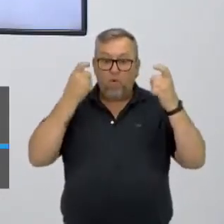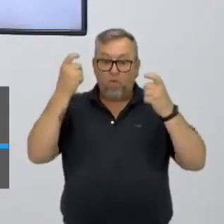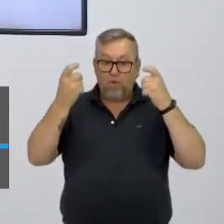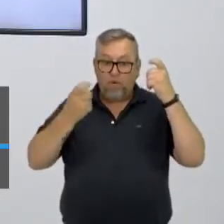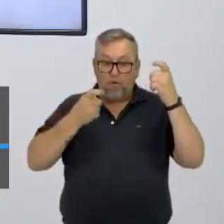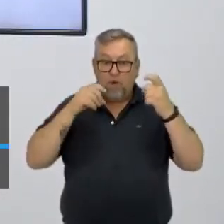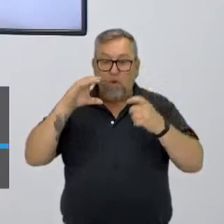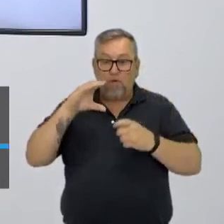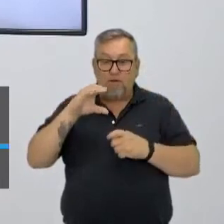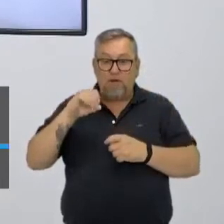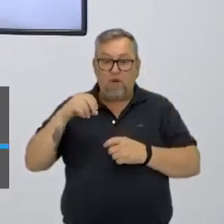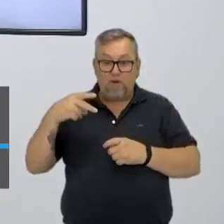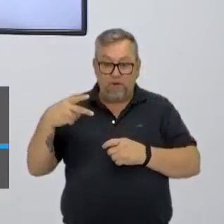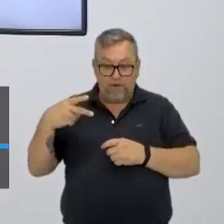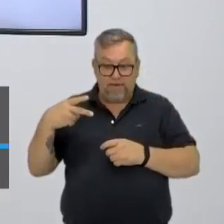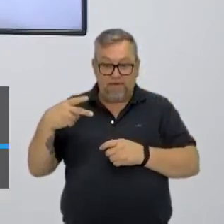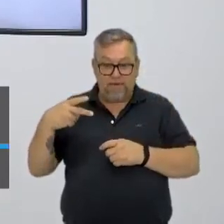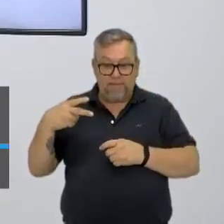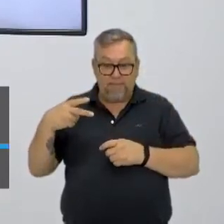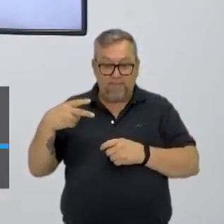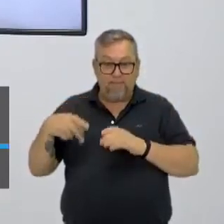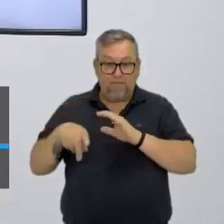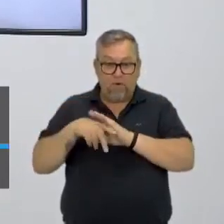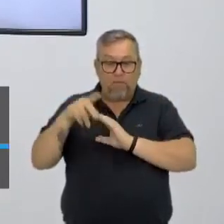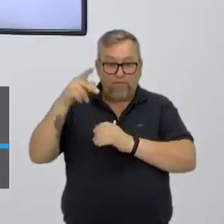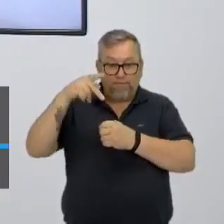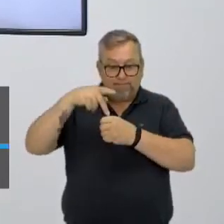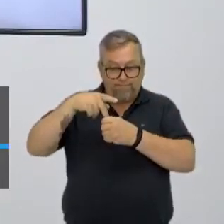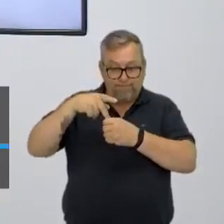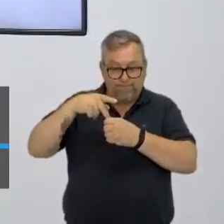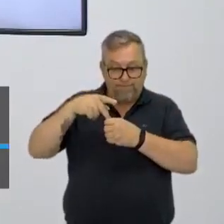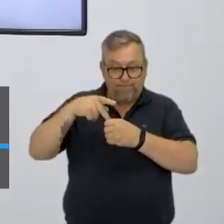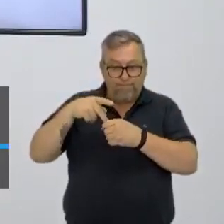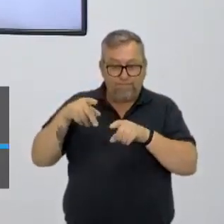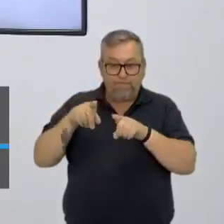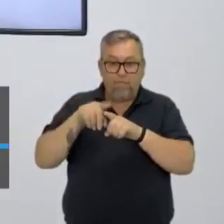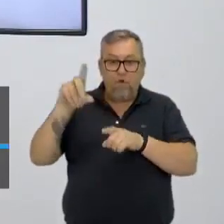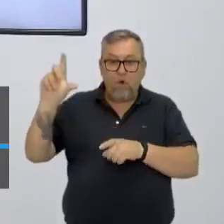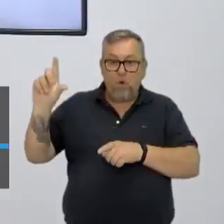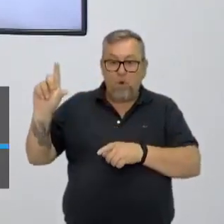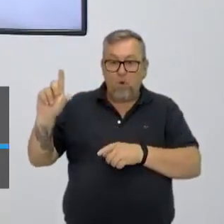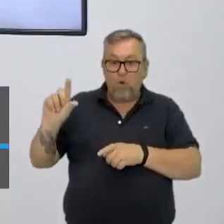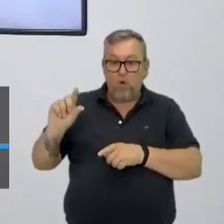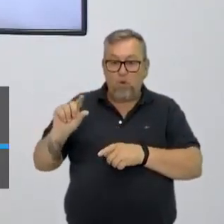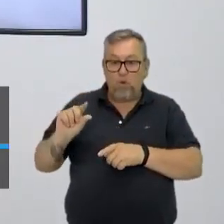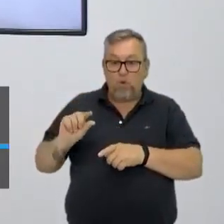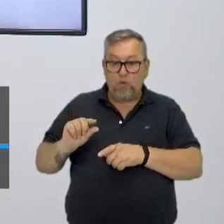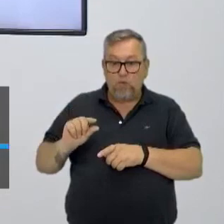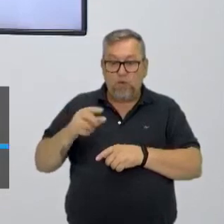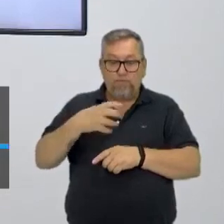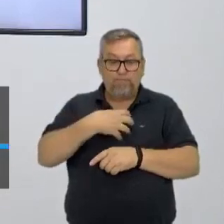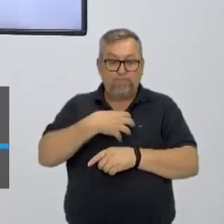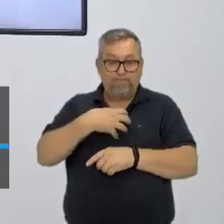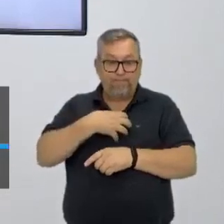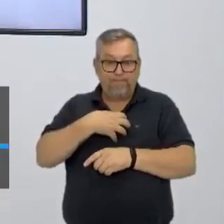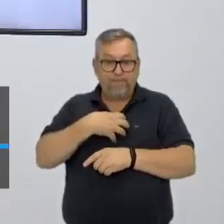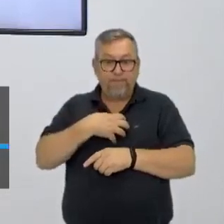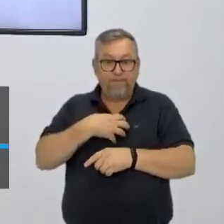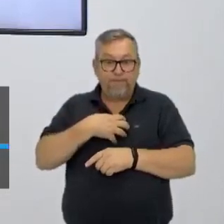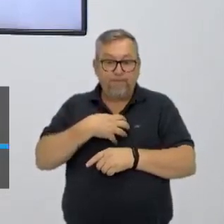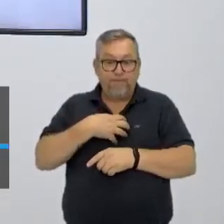carbono dos combustíveis fósseis e a diminuição de condições, de